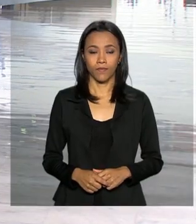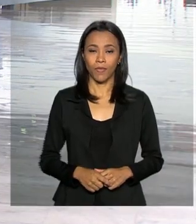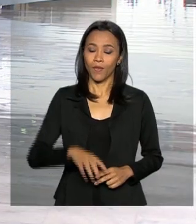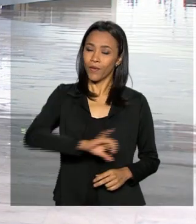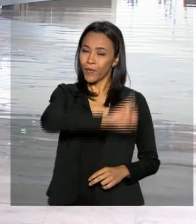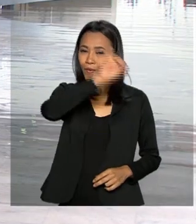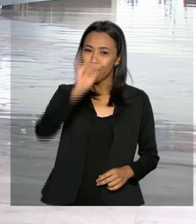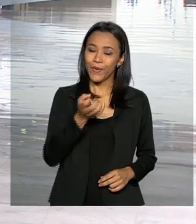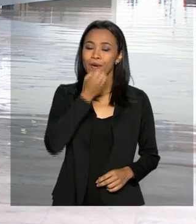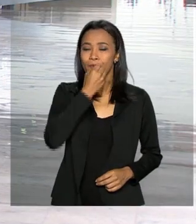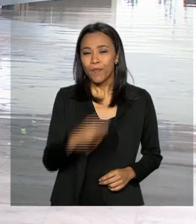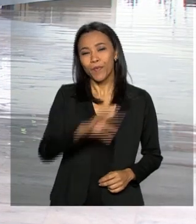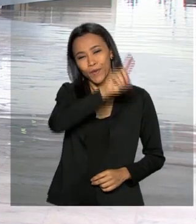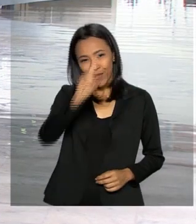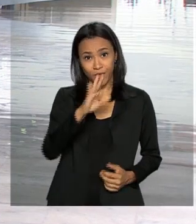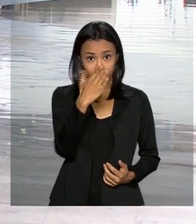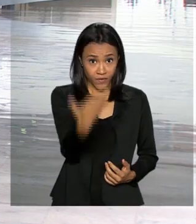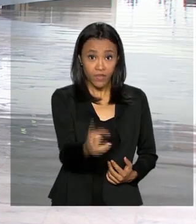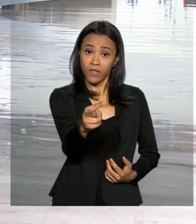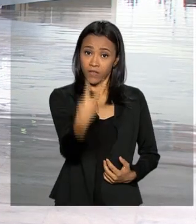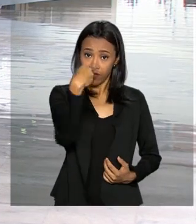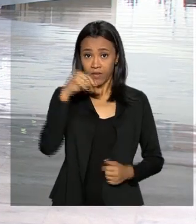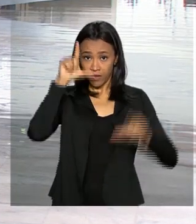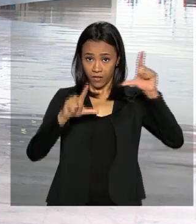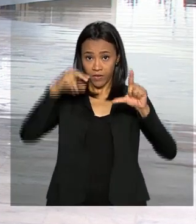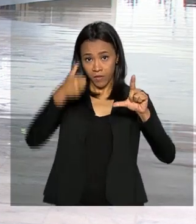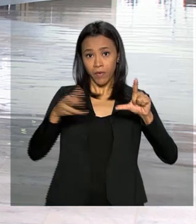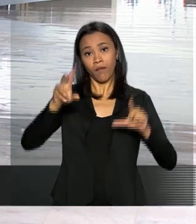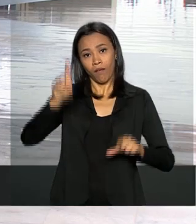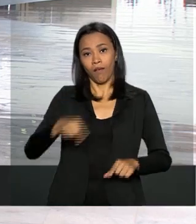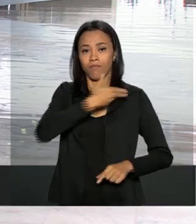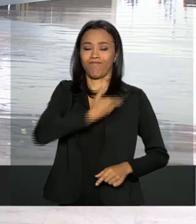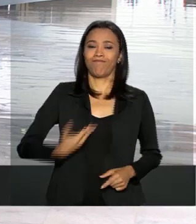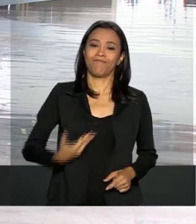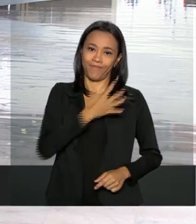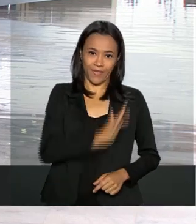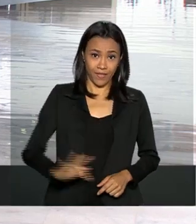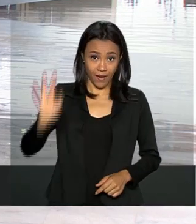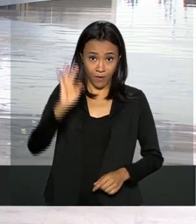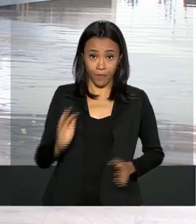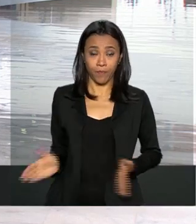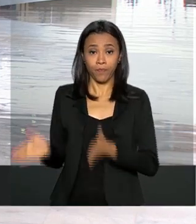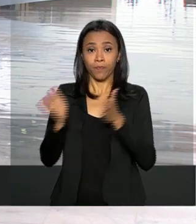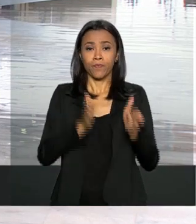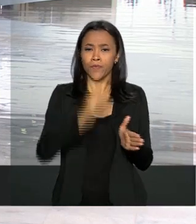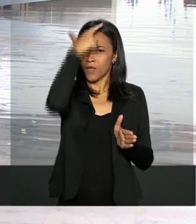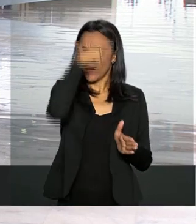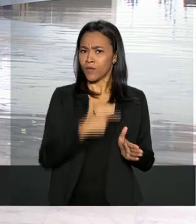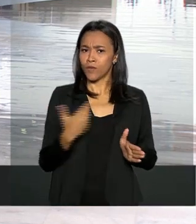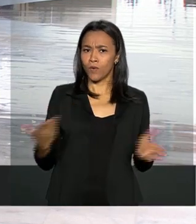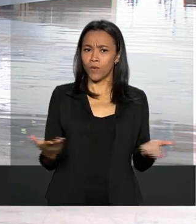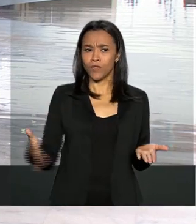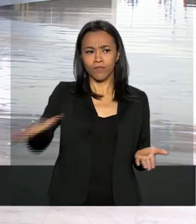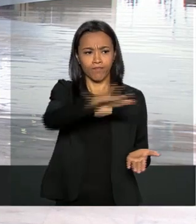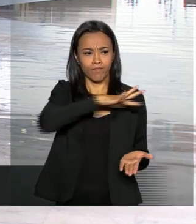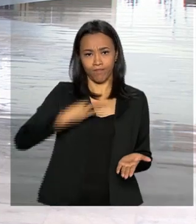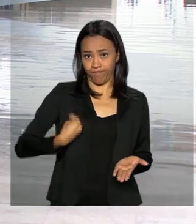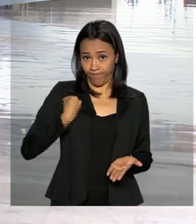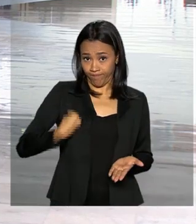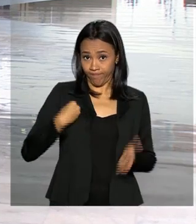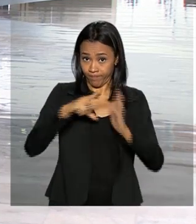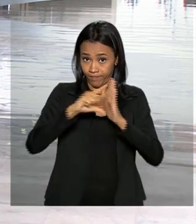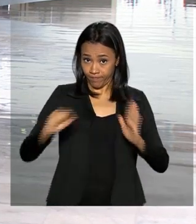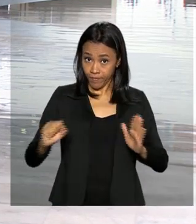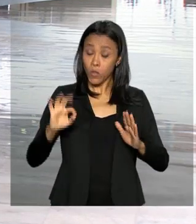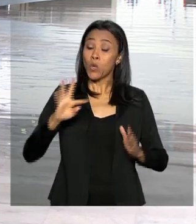Olá, bom dia para você que acompanha a NBR e TV do Governo Federal. Eu estou no Palácio do Planalto, onde o presidente Jair